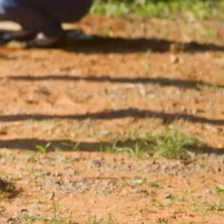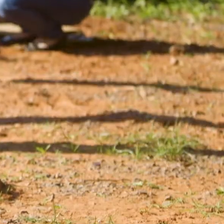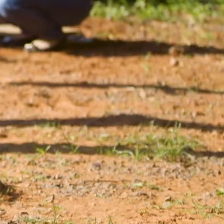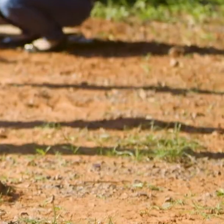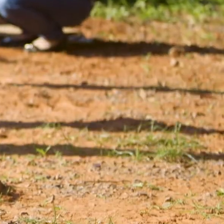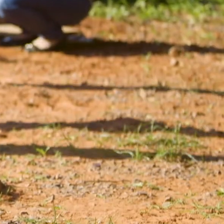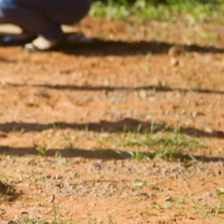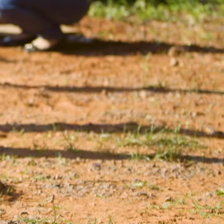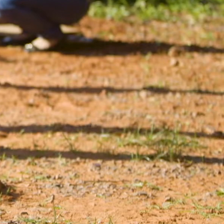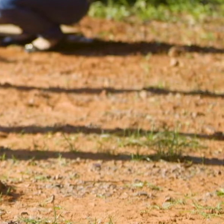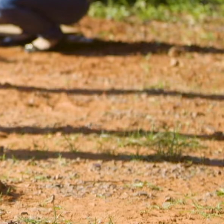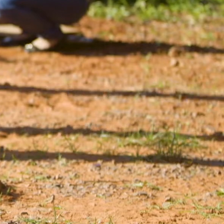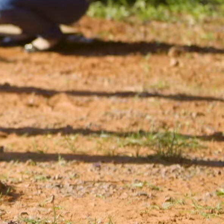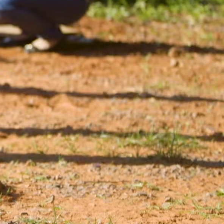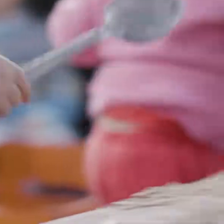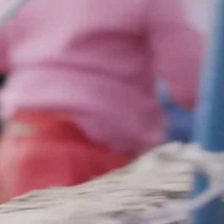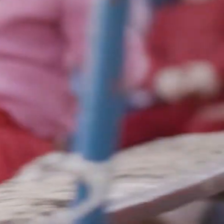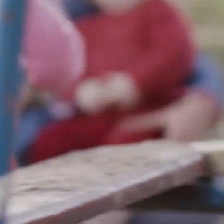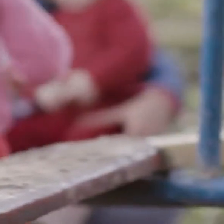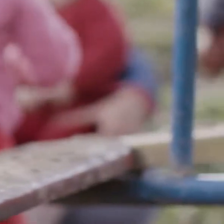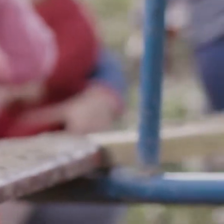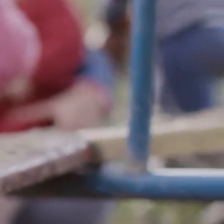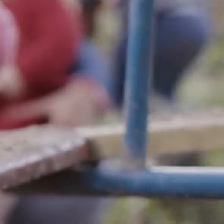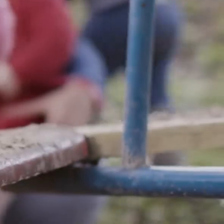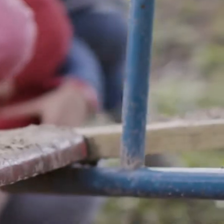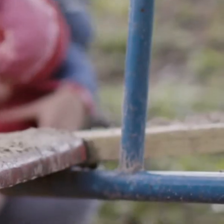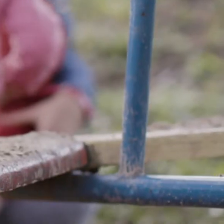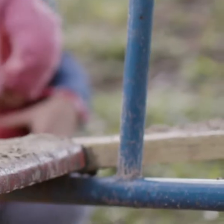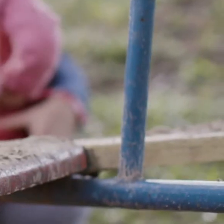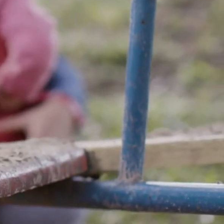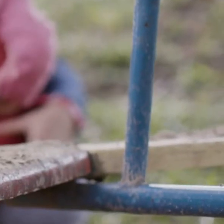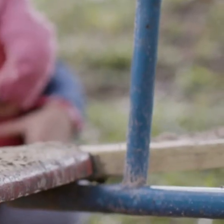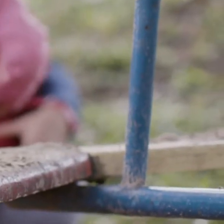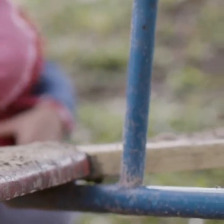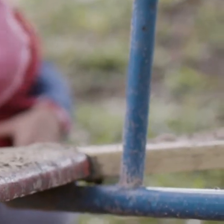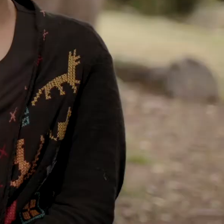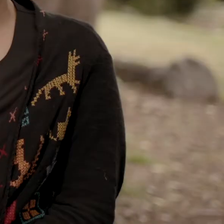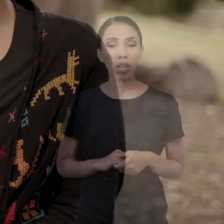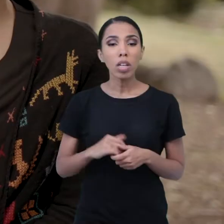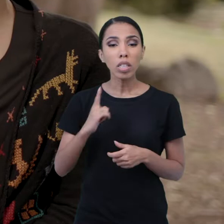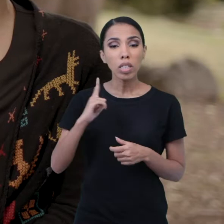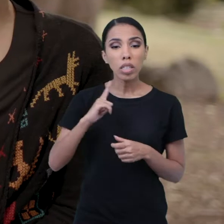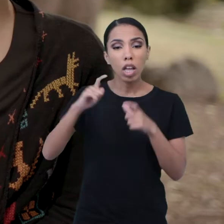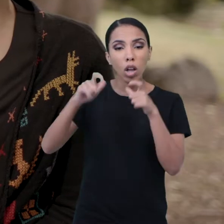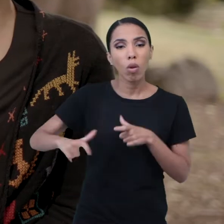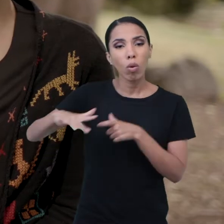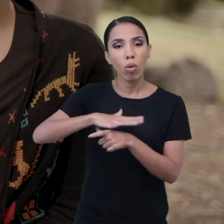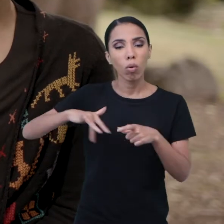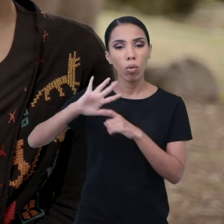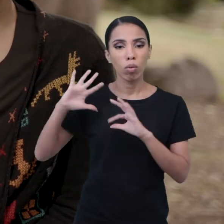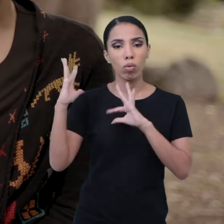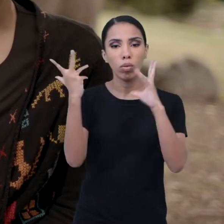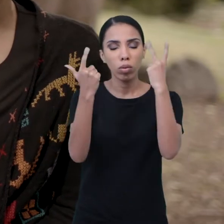Crianças andam sobre plástico escorregadio. Menina bochichuda passa uma colher na areia sobre uma tábua. Doutora